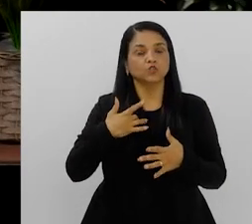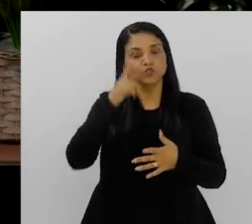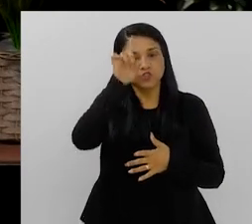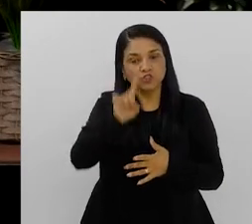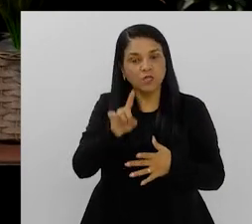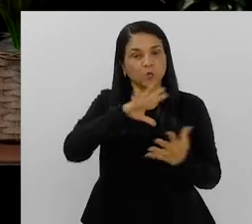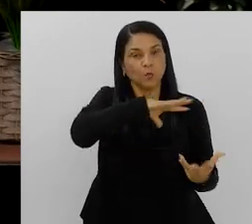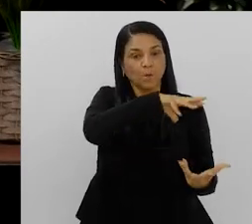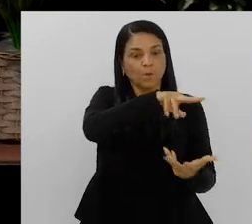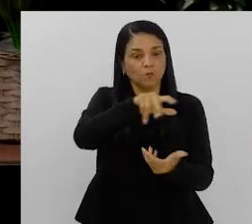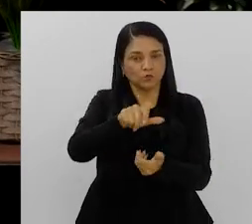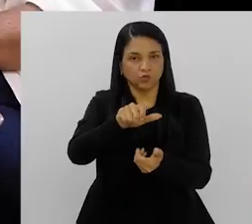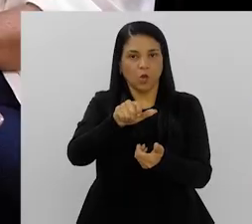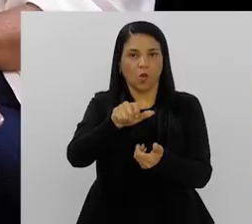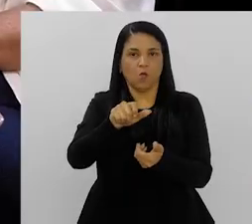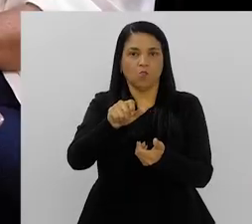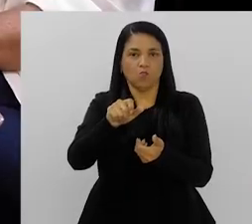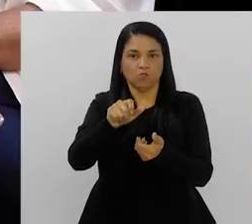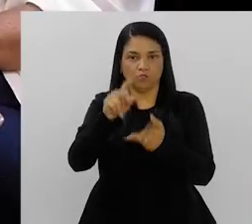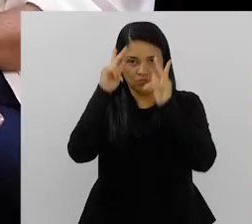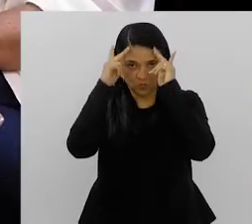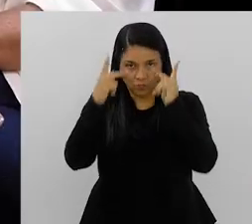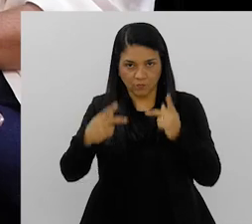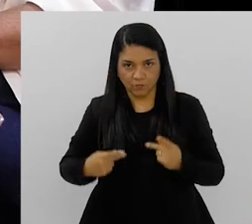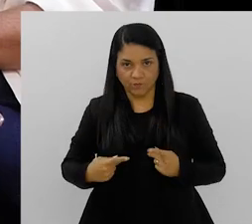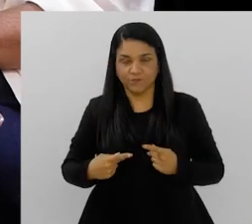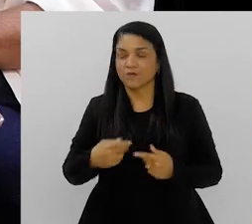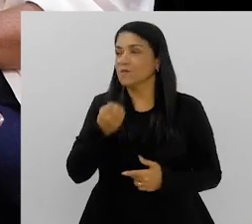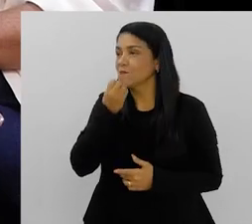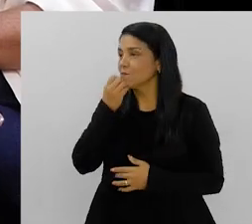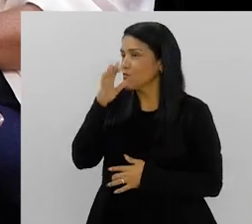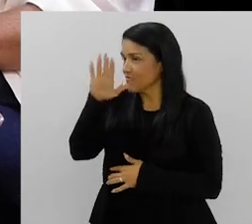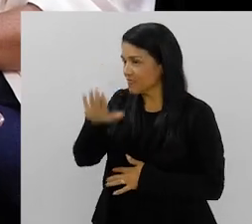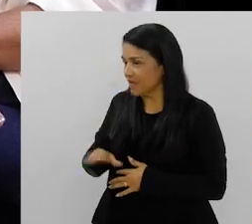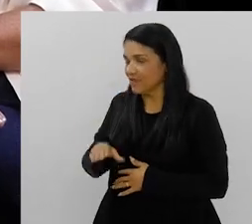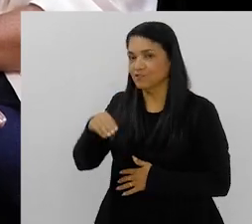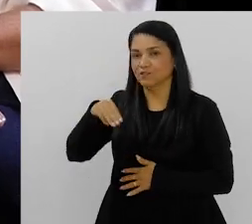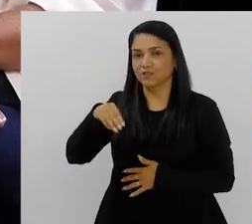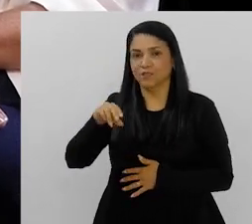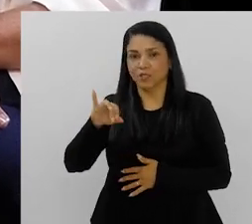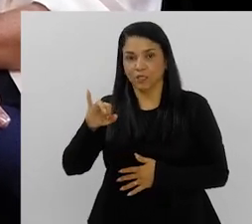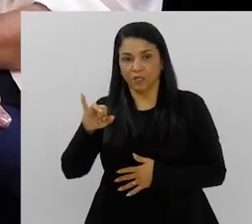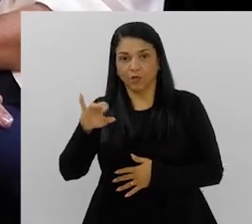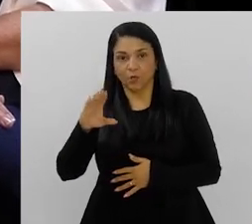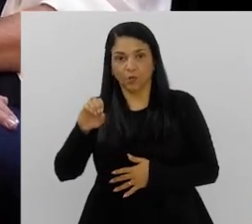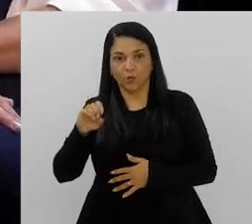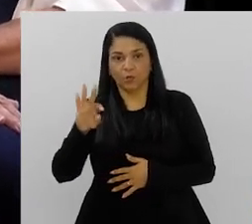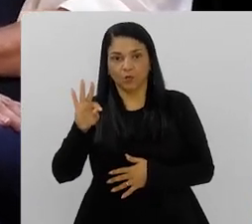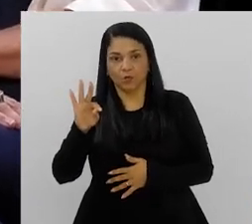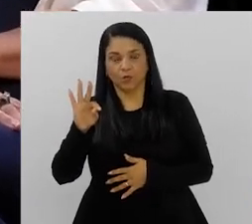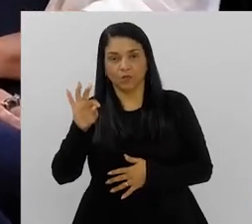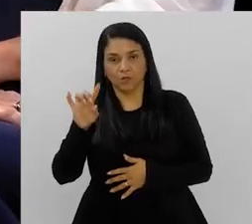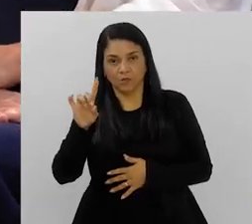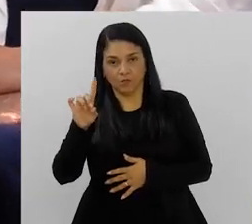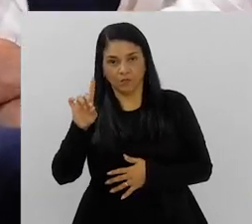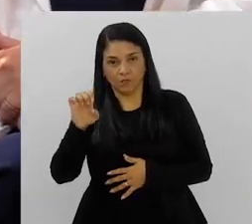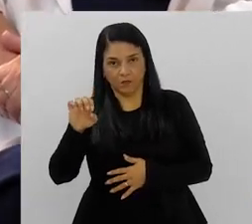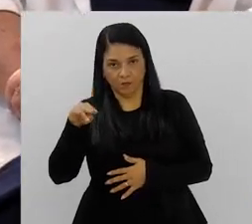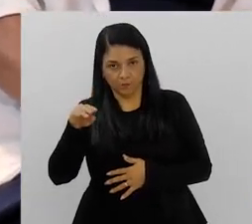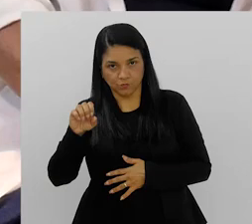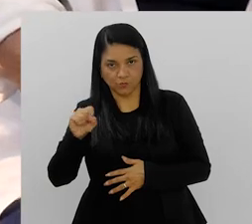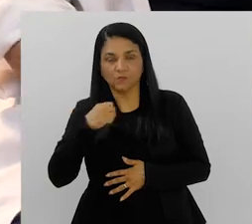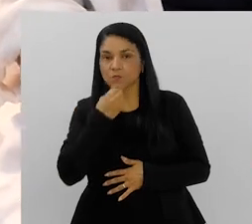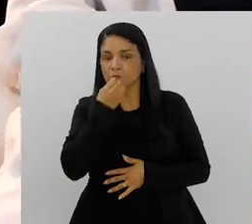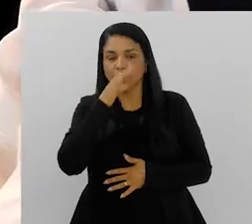direito universal. Então, Nicodemos, uma boa tarde, boa tarde a todas e a todos.